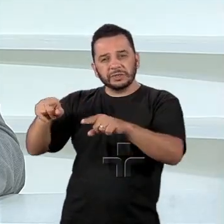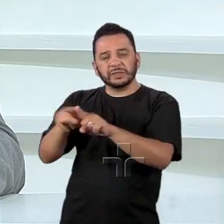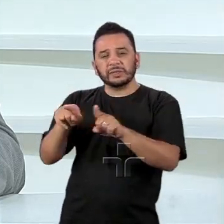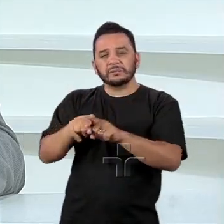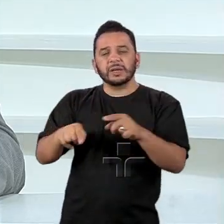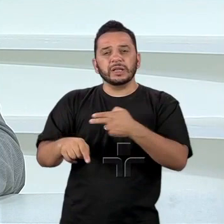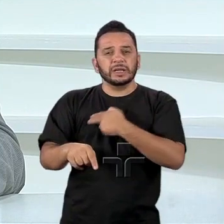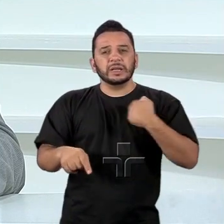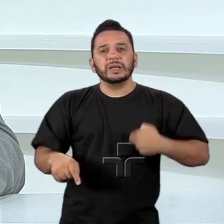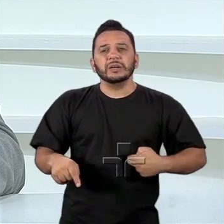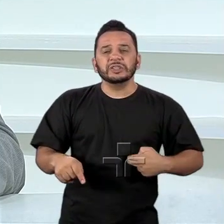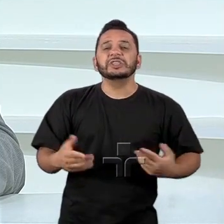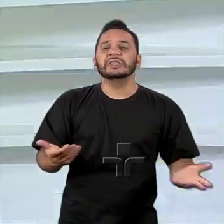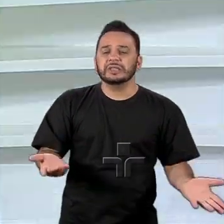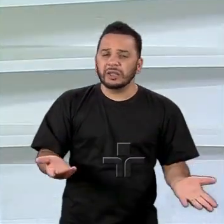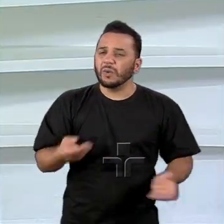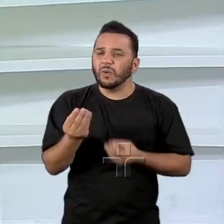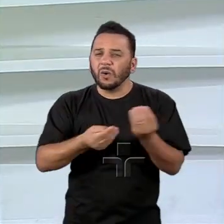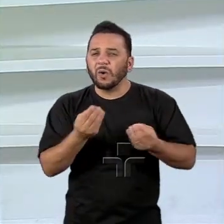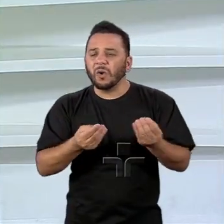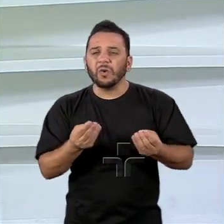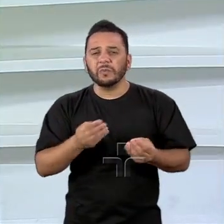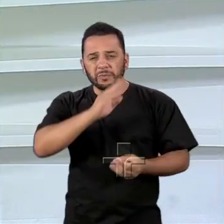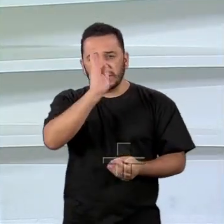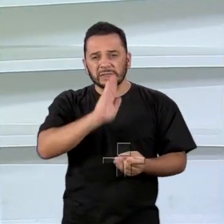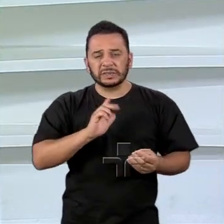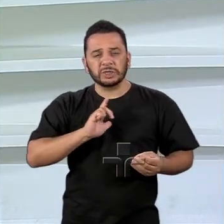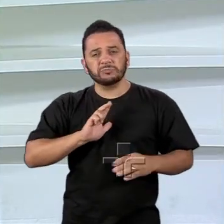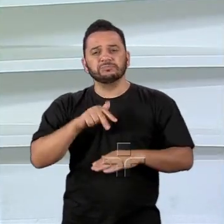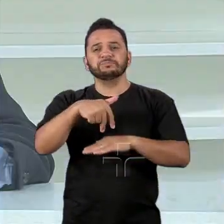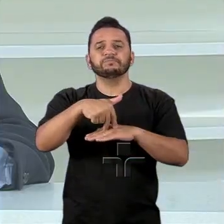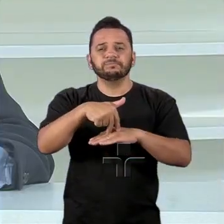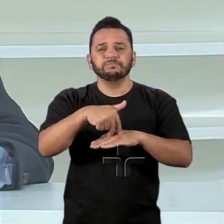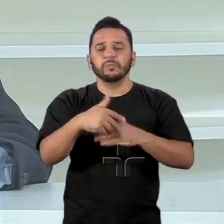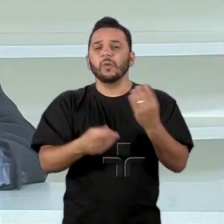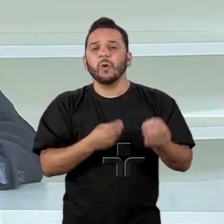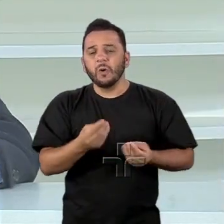nisso tudo? Eu acho que há, aqui no Brasil,